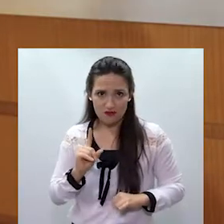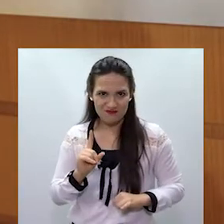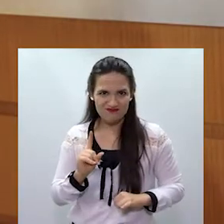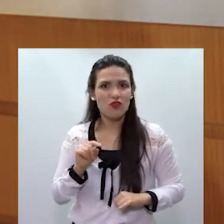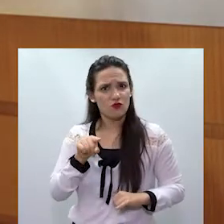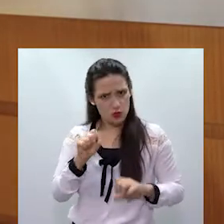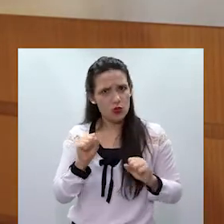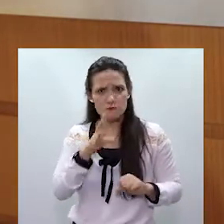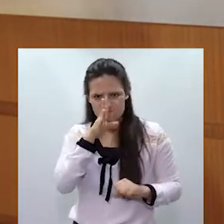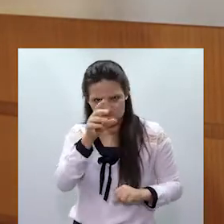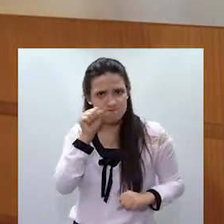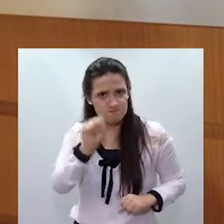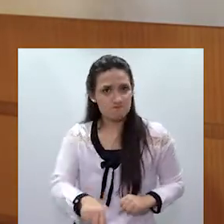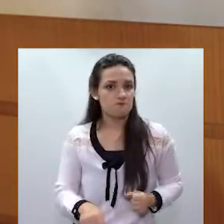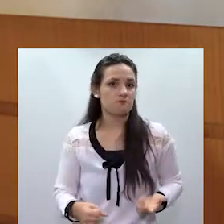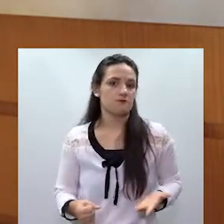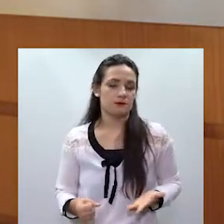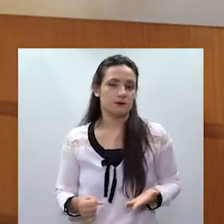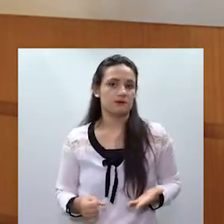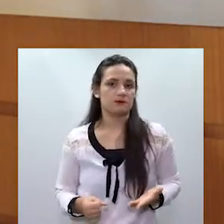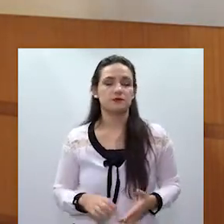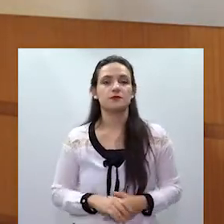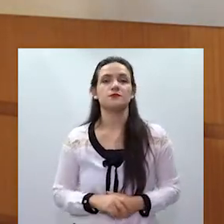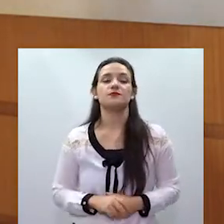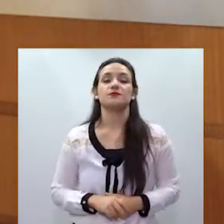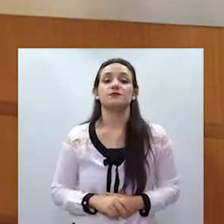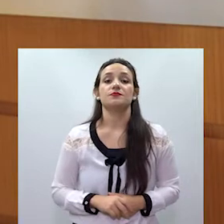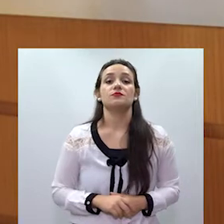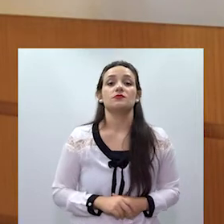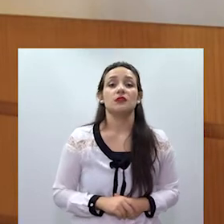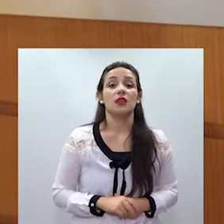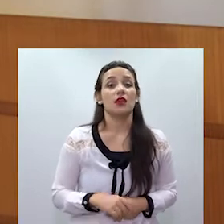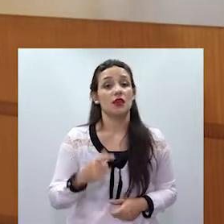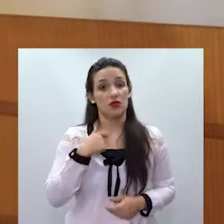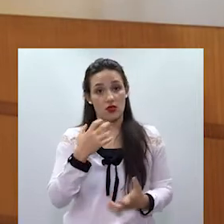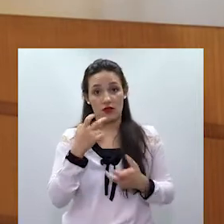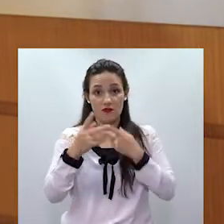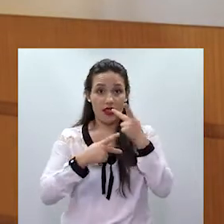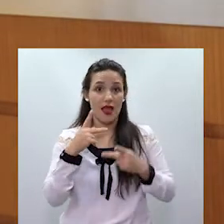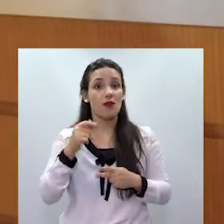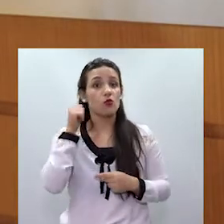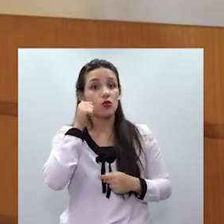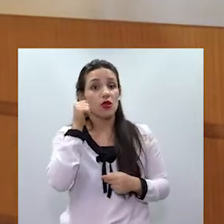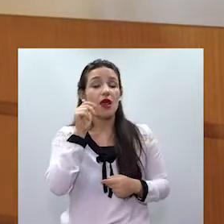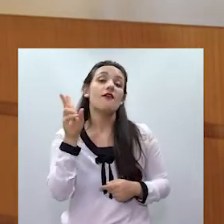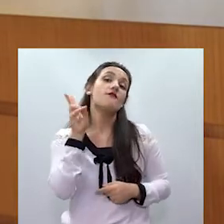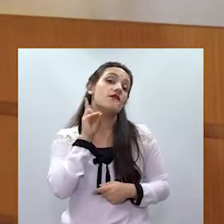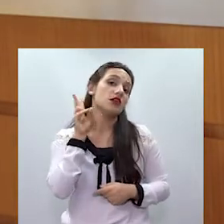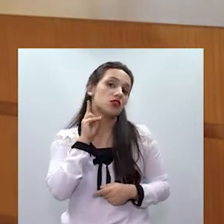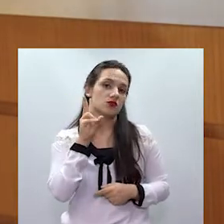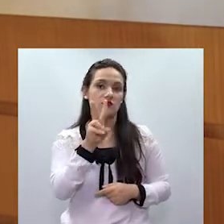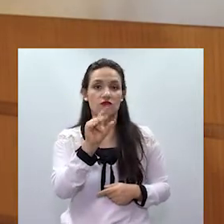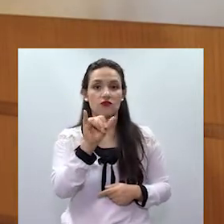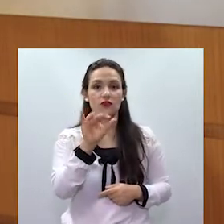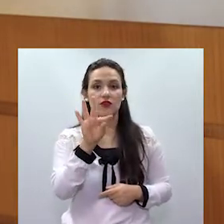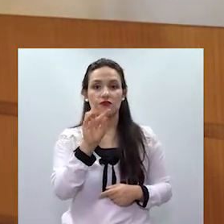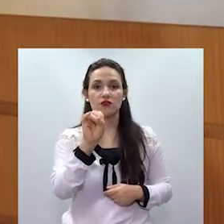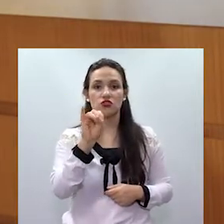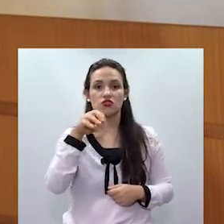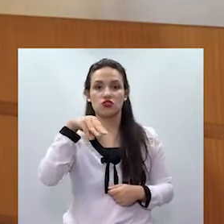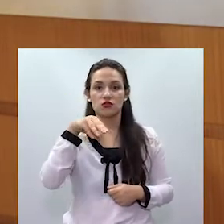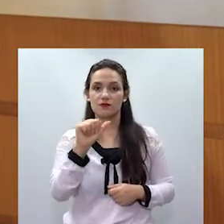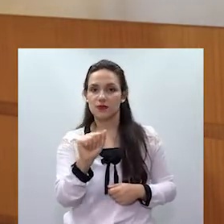Então, diz respeito a todos nós. E, além dessa questão, paralelamente a essa questão da vítima, propriamente dita, nós temos